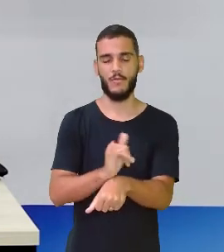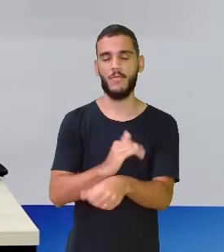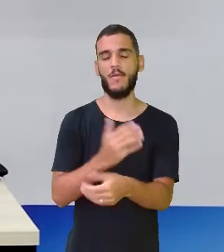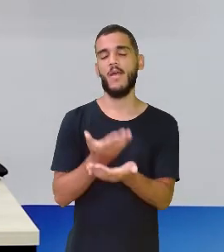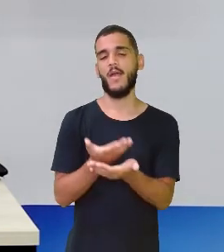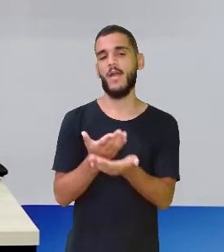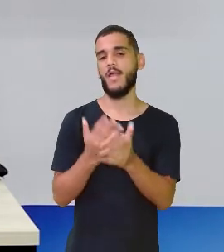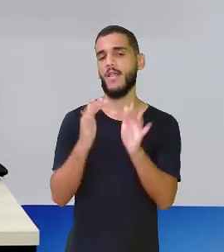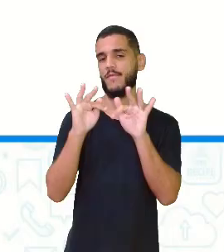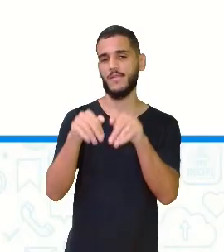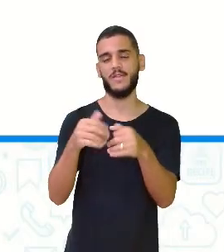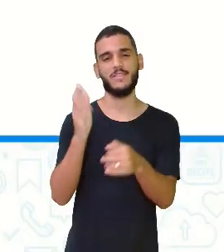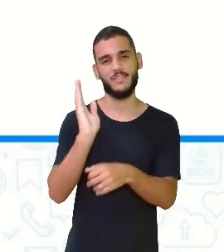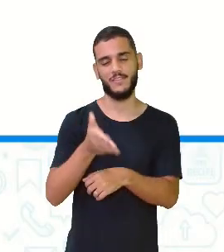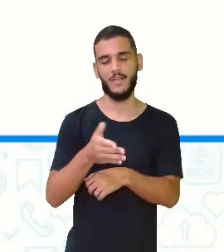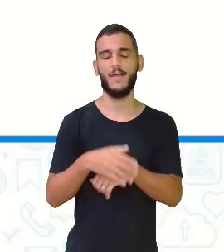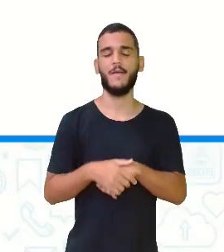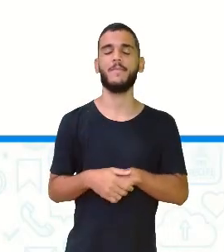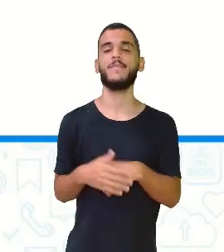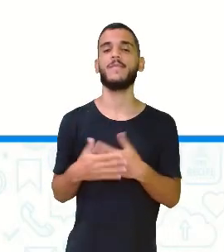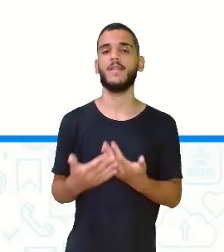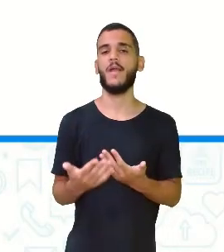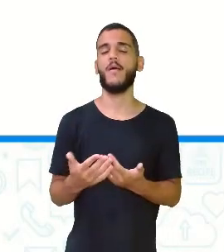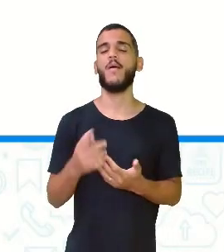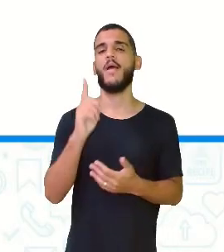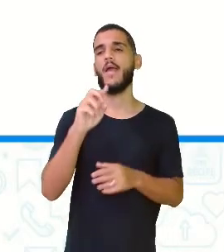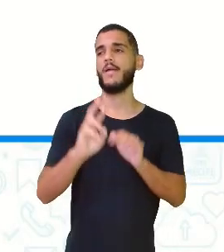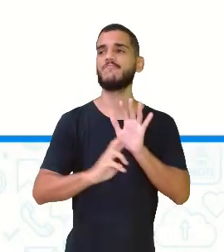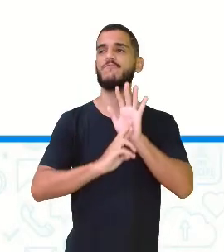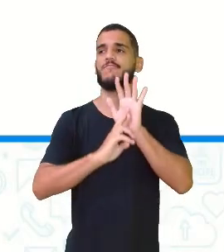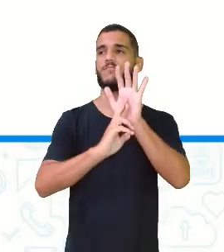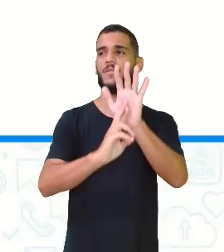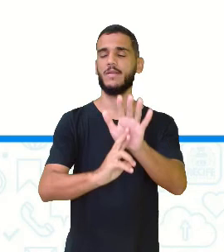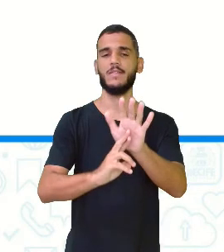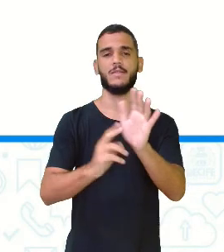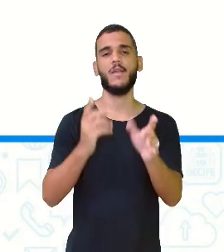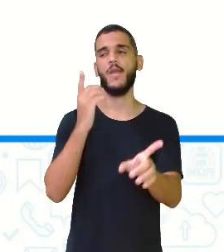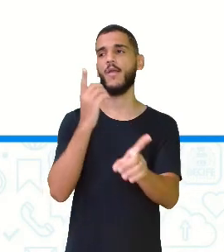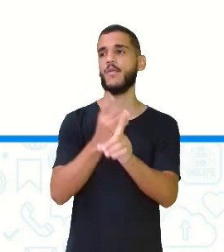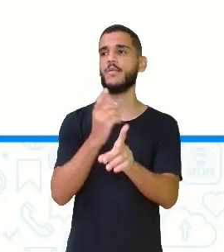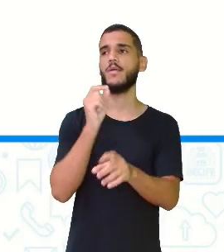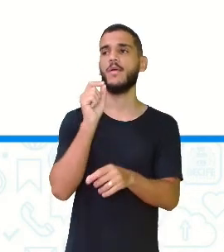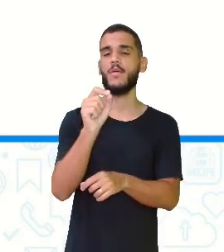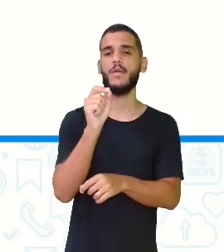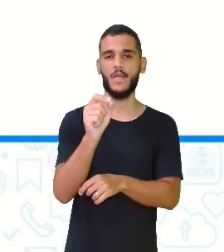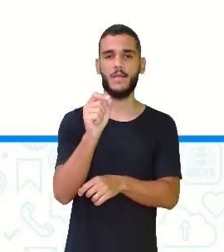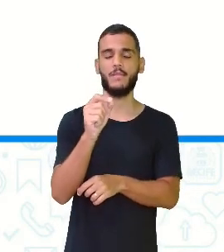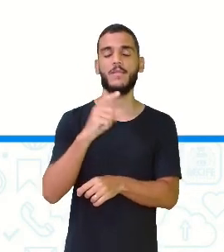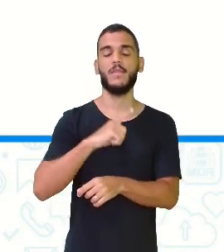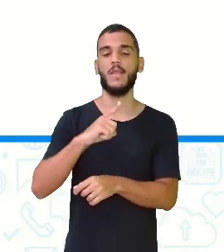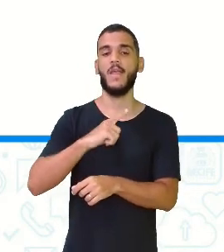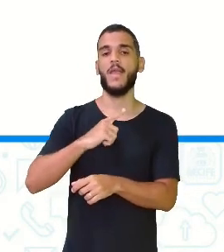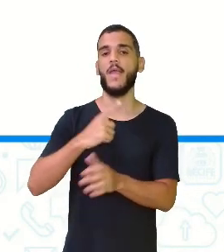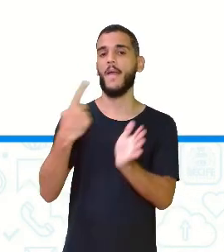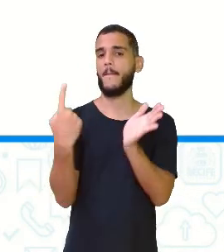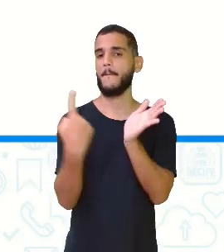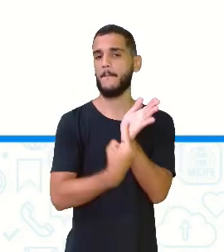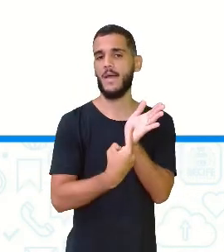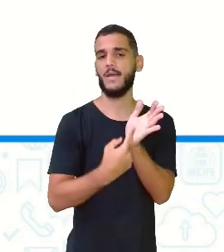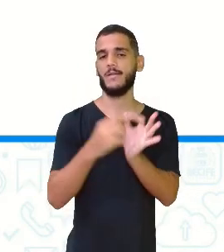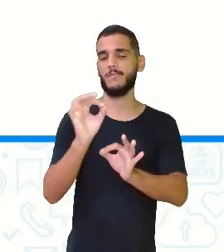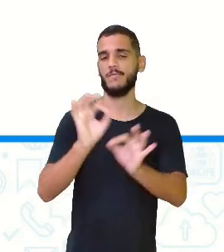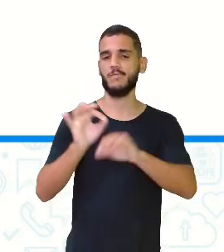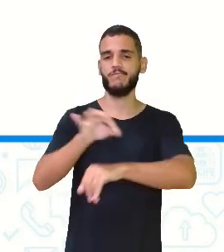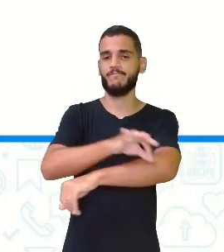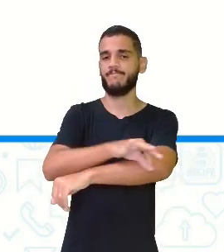infelizmente tá chegando ao fim. Que representação numérica encontraremos abaixo? Tem uma marcação, tem a